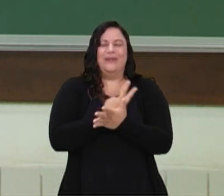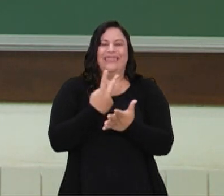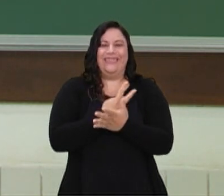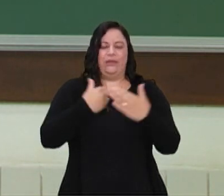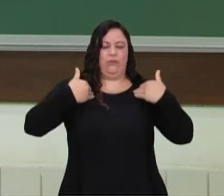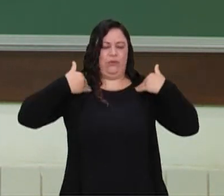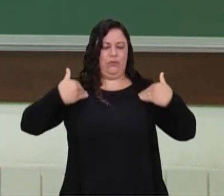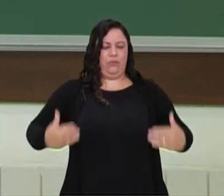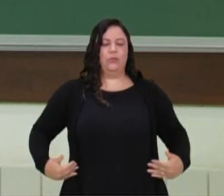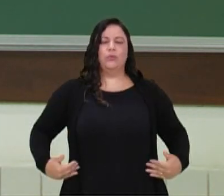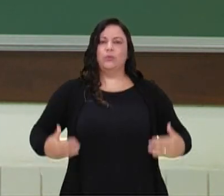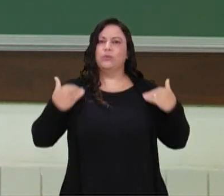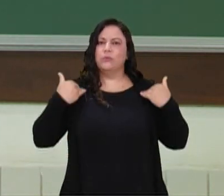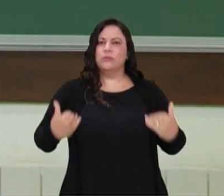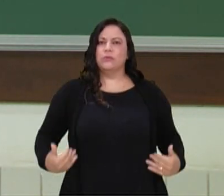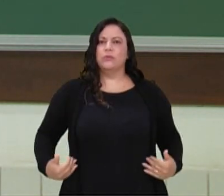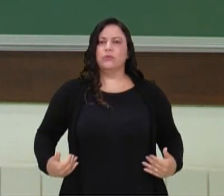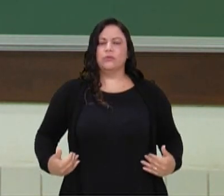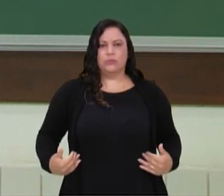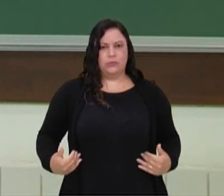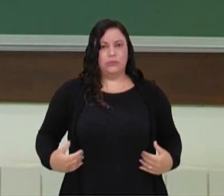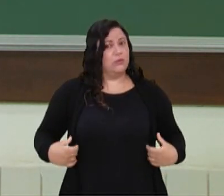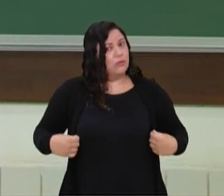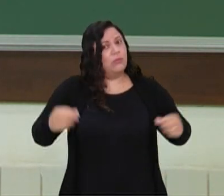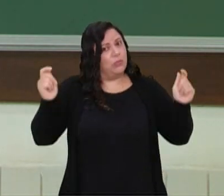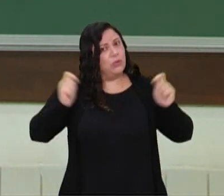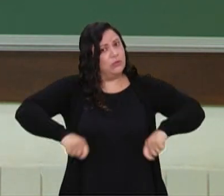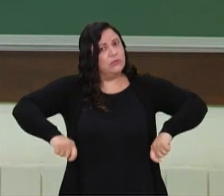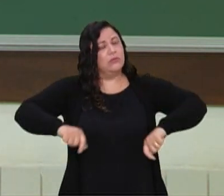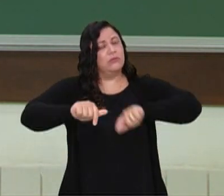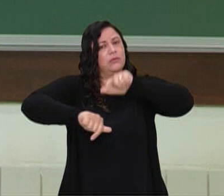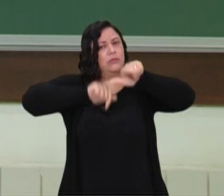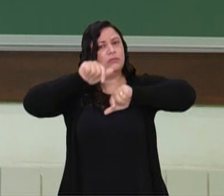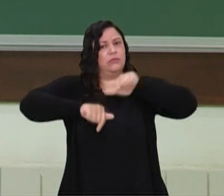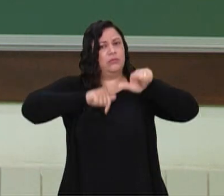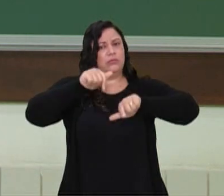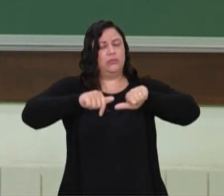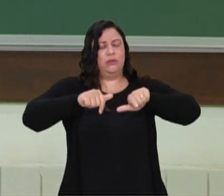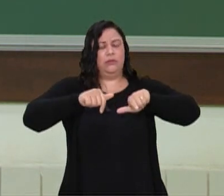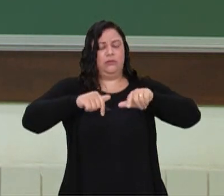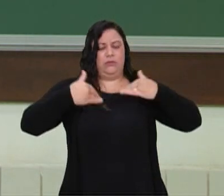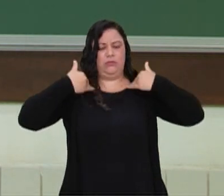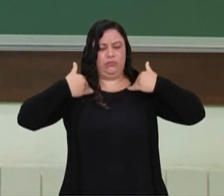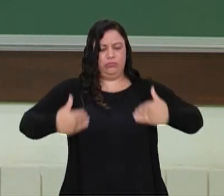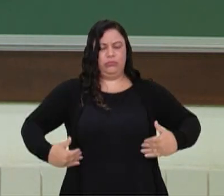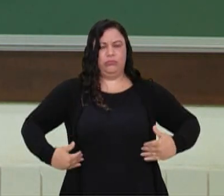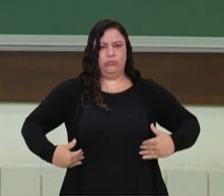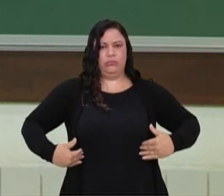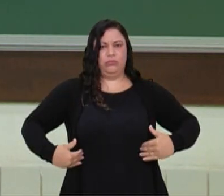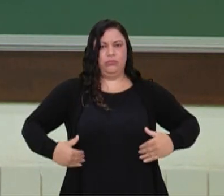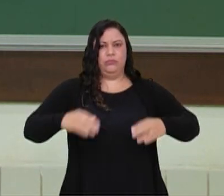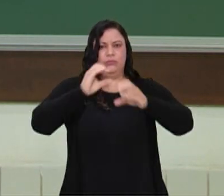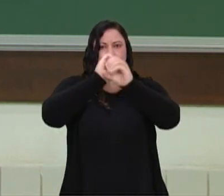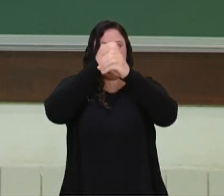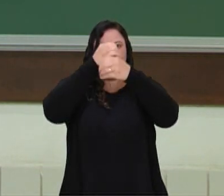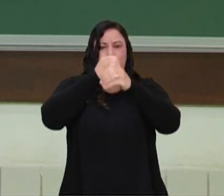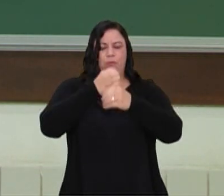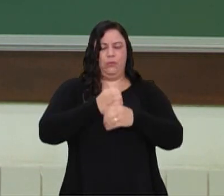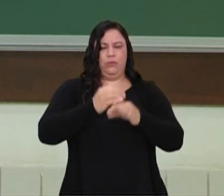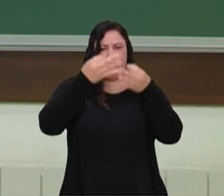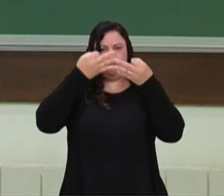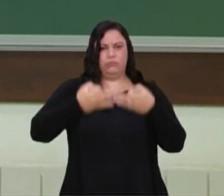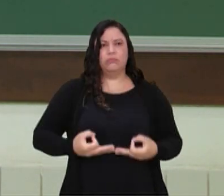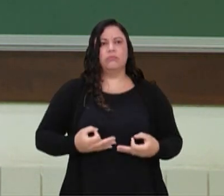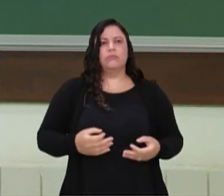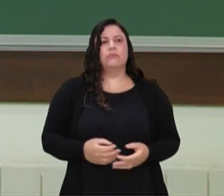feito um trabalho pra te auxiliar até na correção da postura. Então, é muito importante, gente,